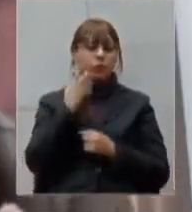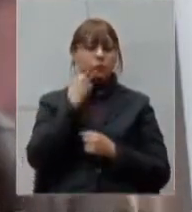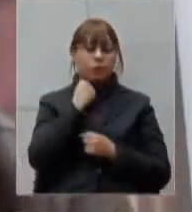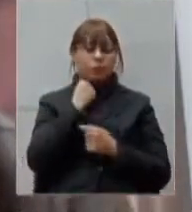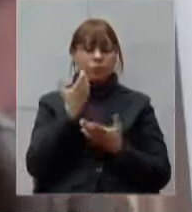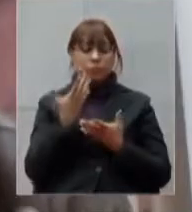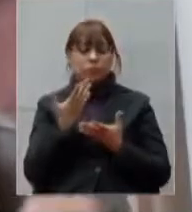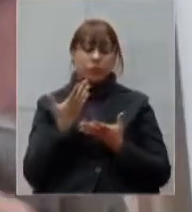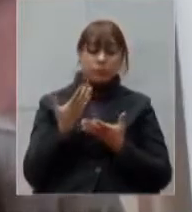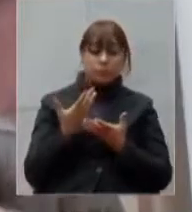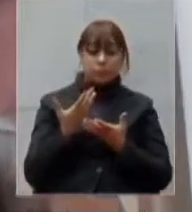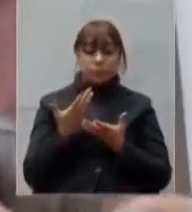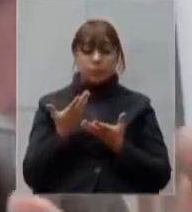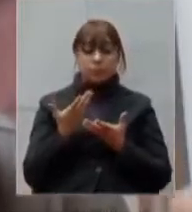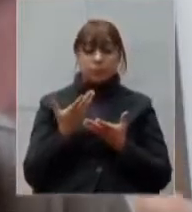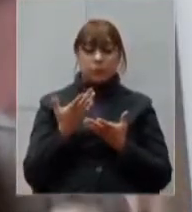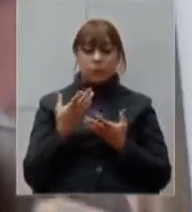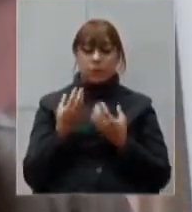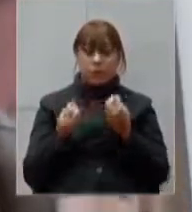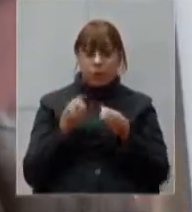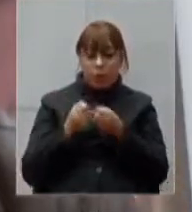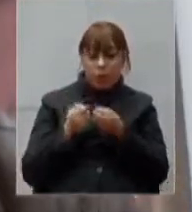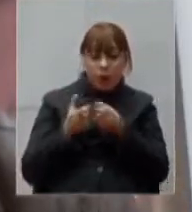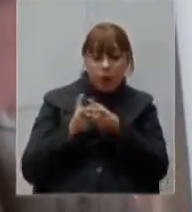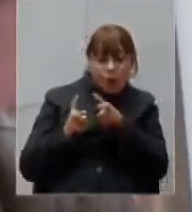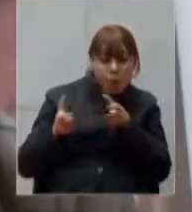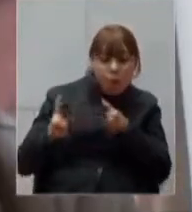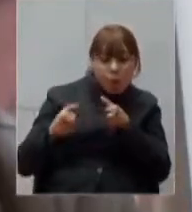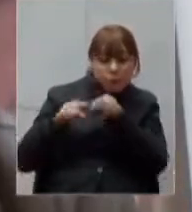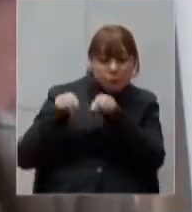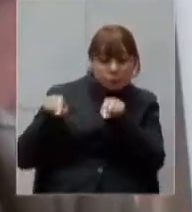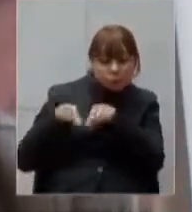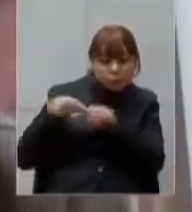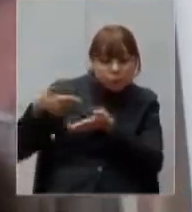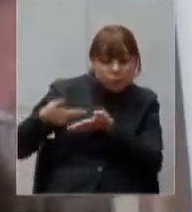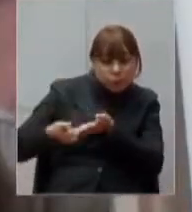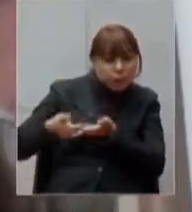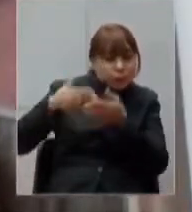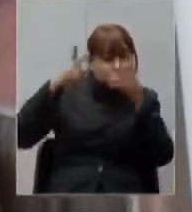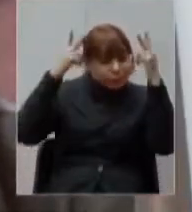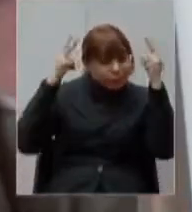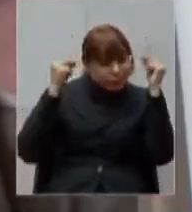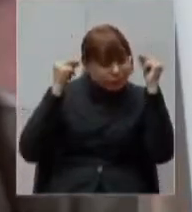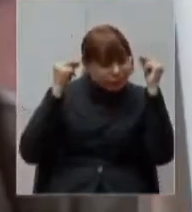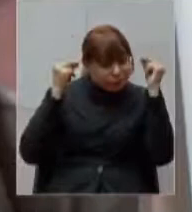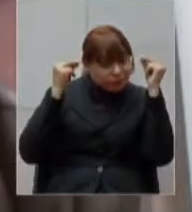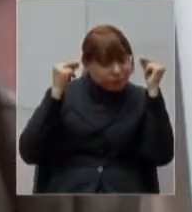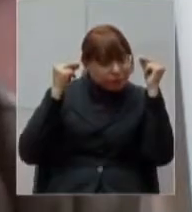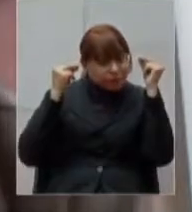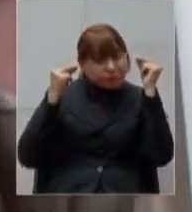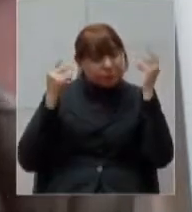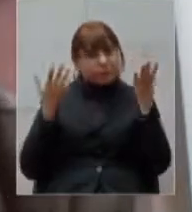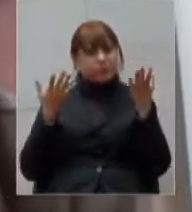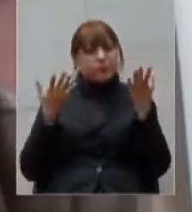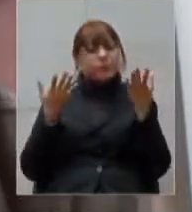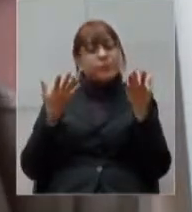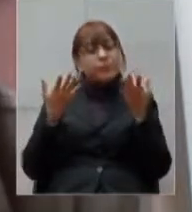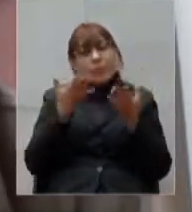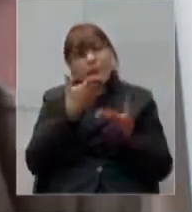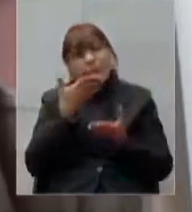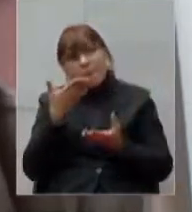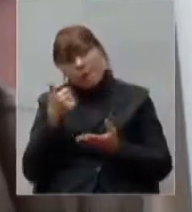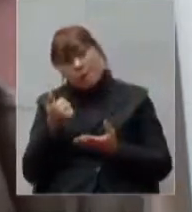de enfermaria nessa nesses complexos hospitalares seria muito mais salutar do que a